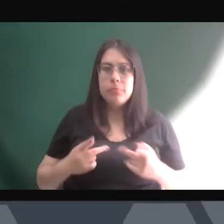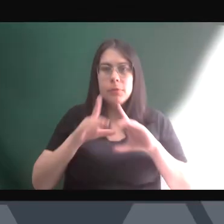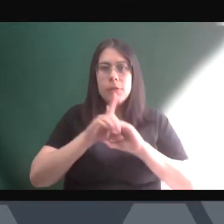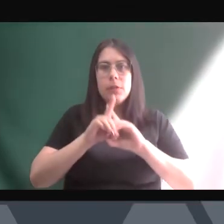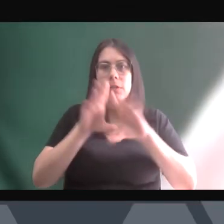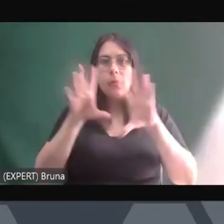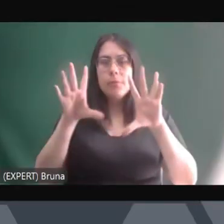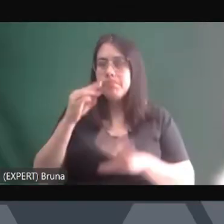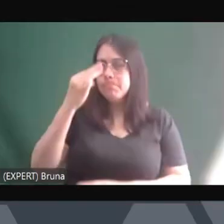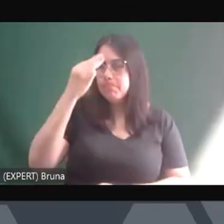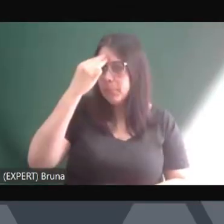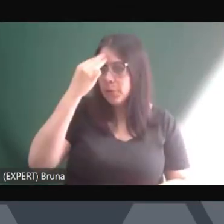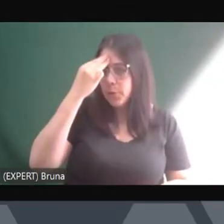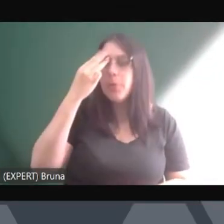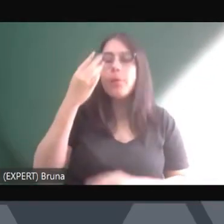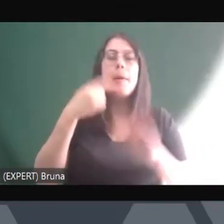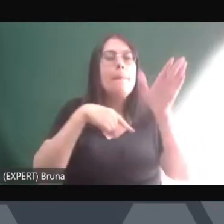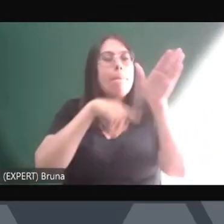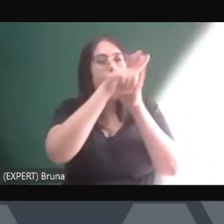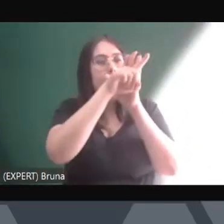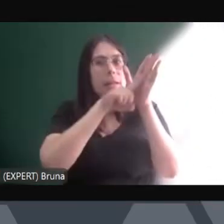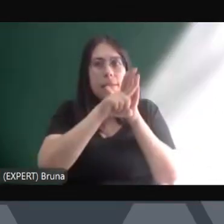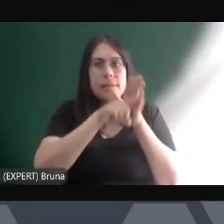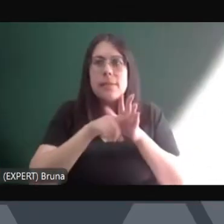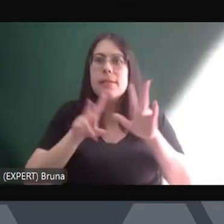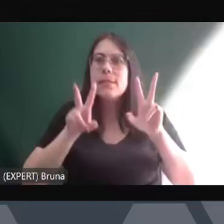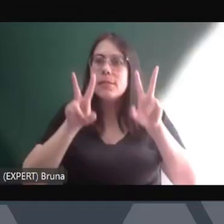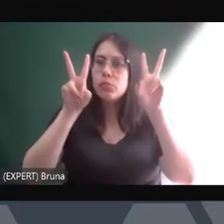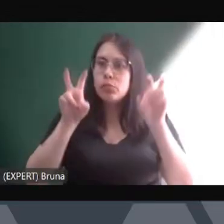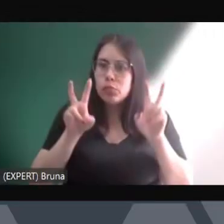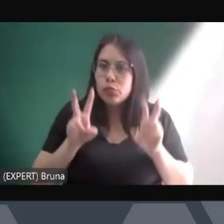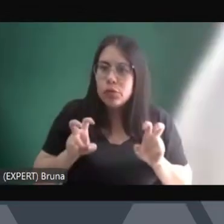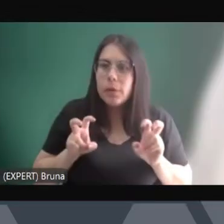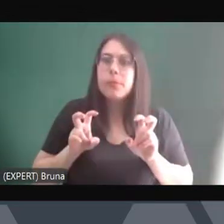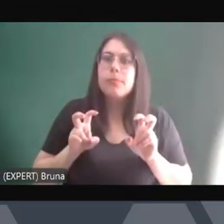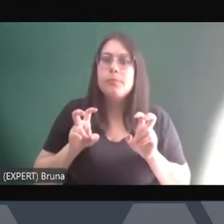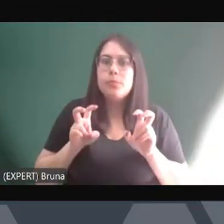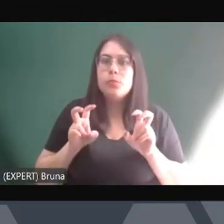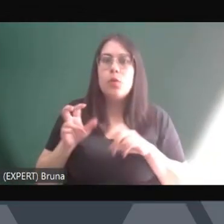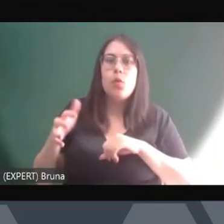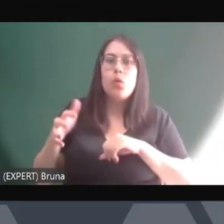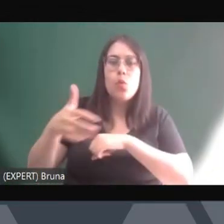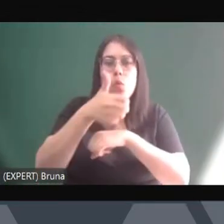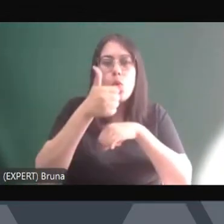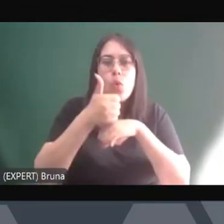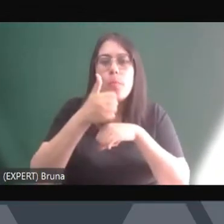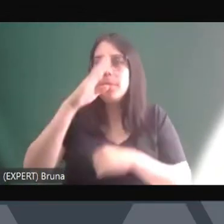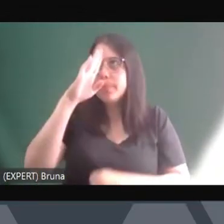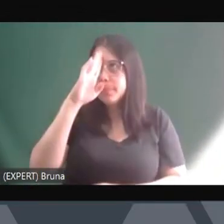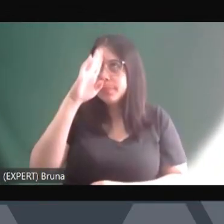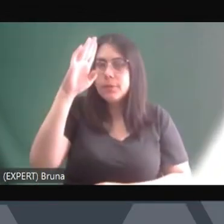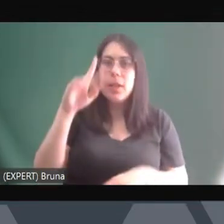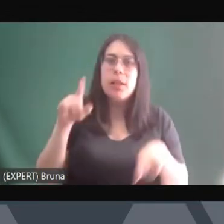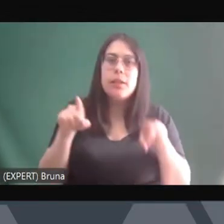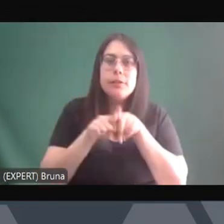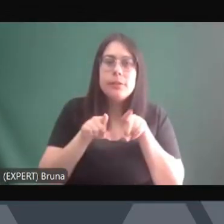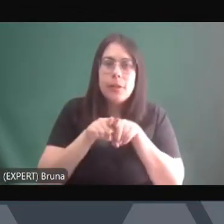Além de pesquisas relacionadas ao golpe militar, estaremos acolhendo